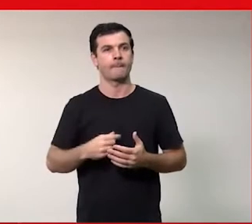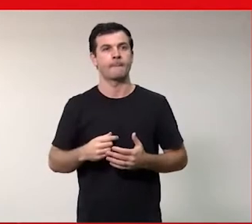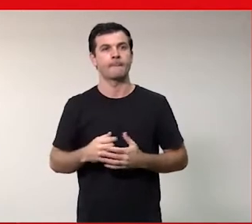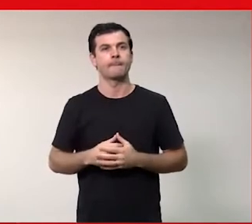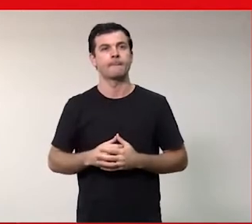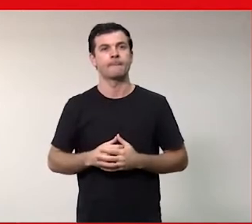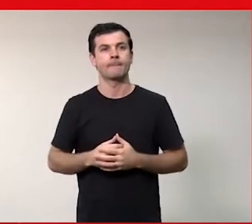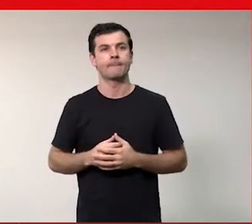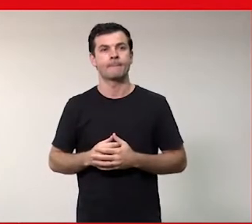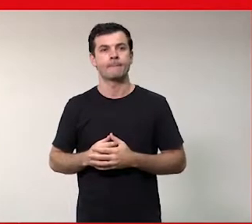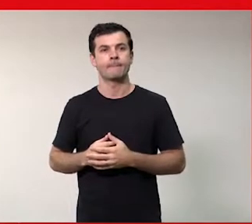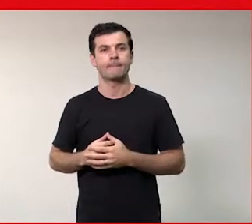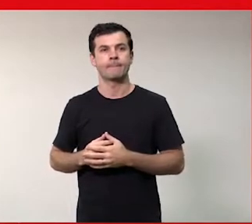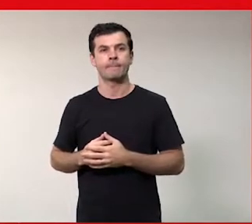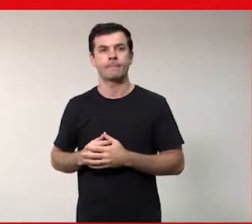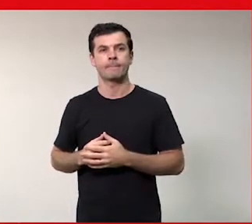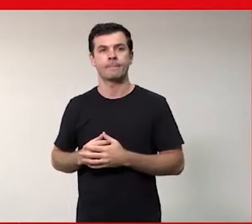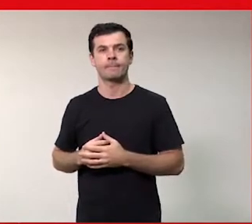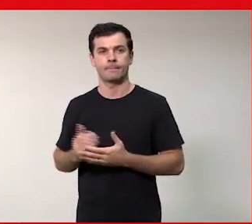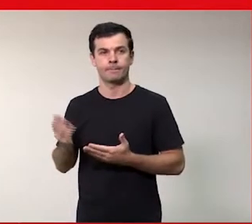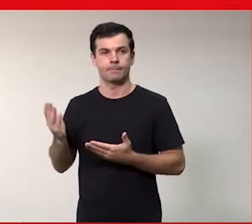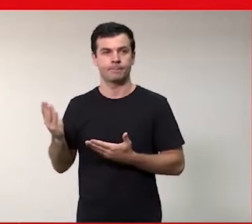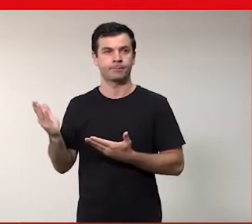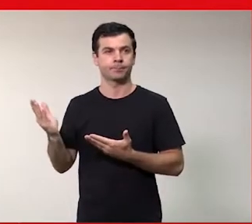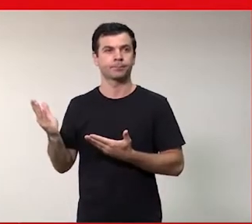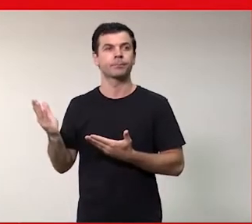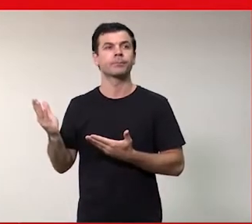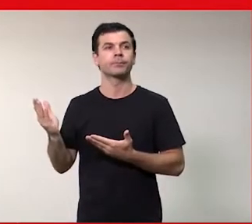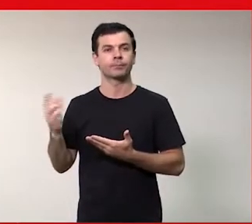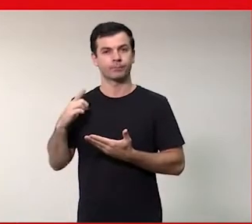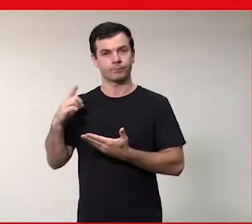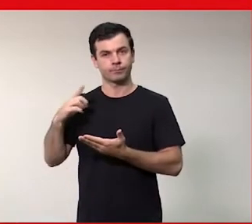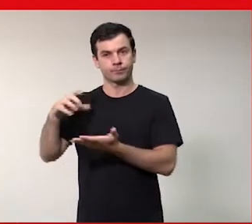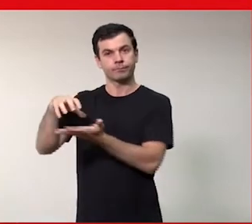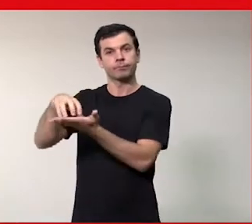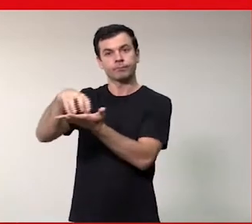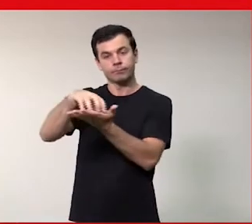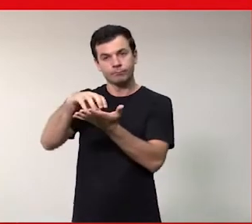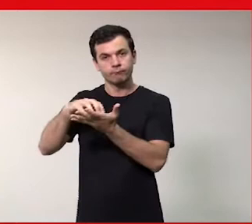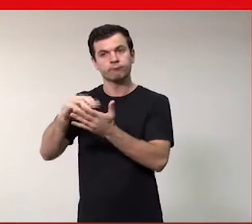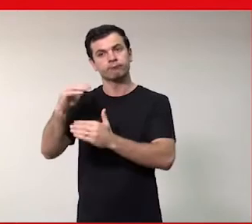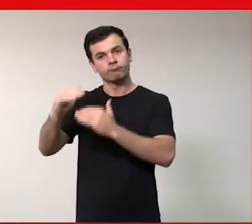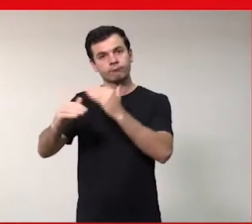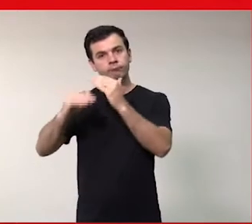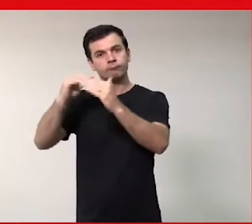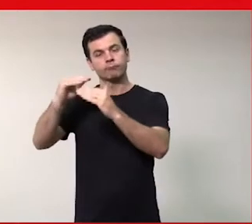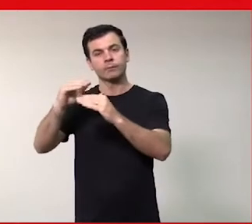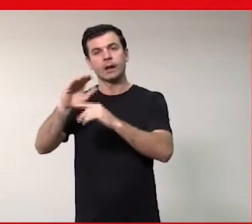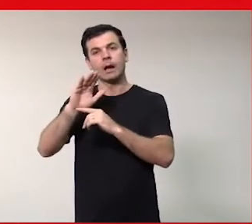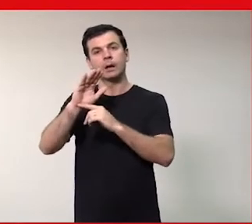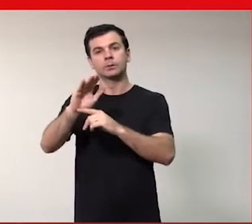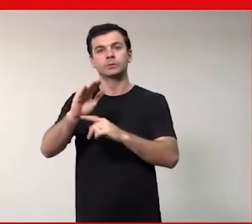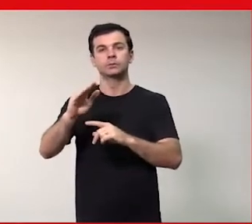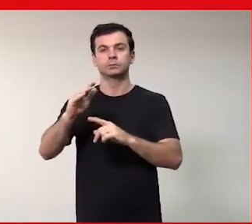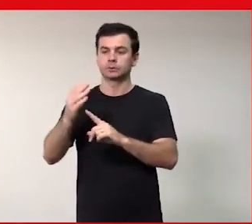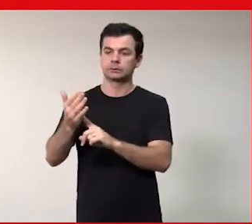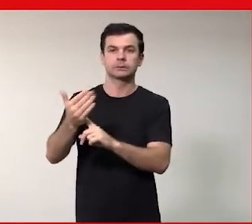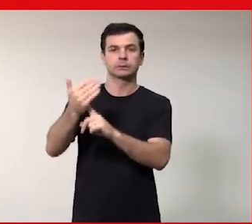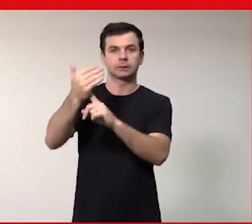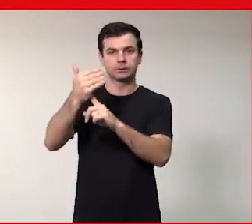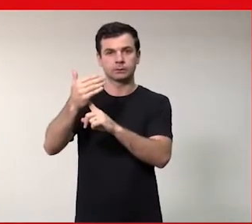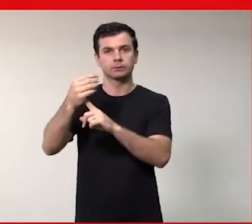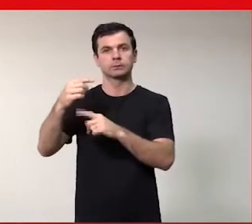A Associação Polo Digital de Manaus é uma governança que foi criada para unificar, alavancar o ecossistema de tecnologia na cidade de